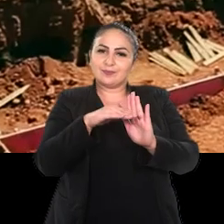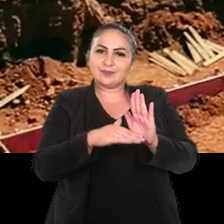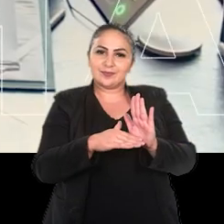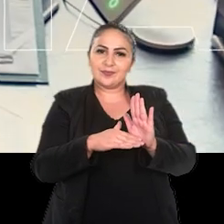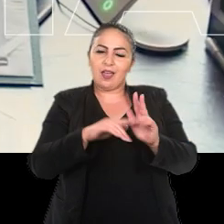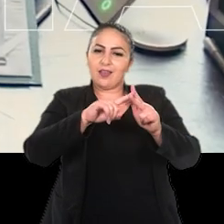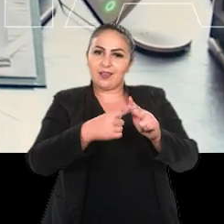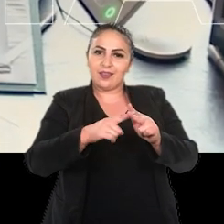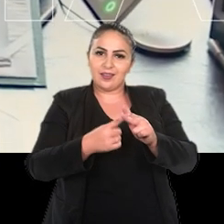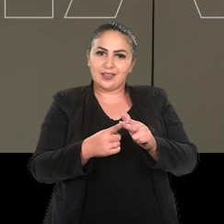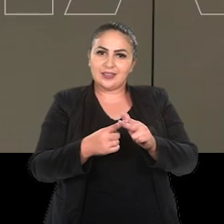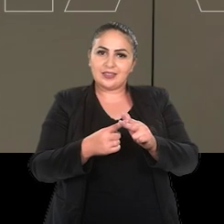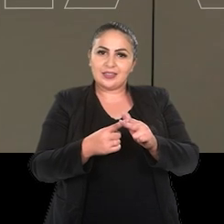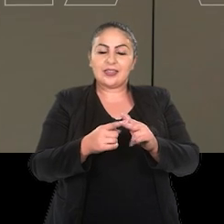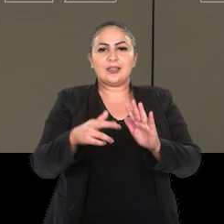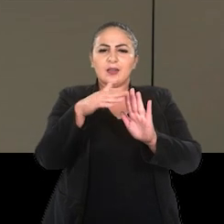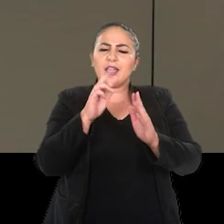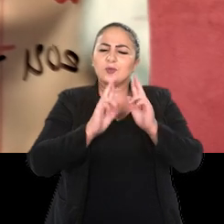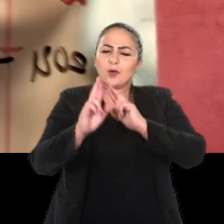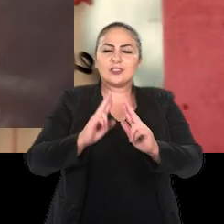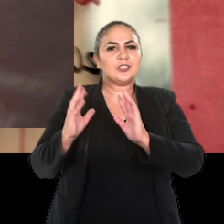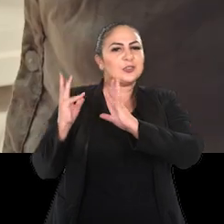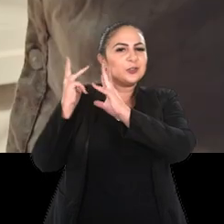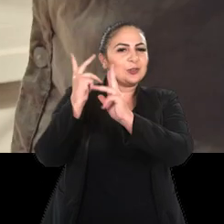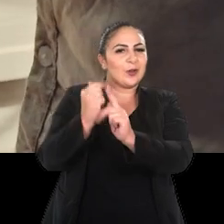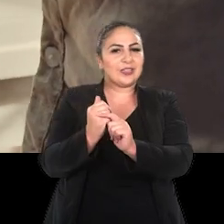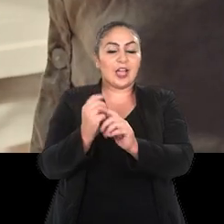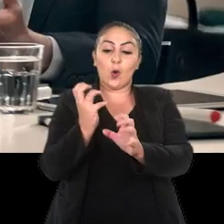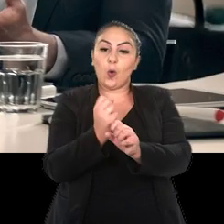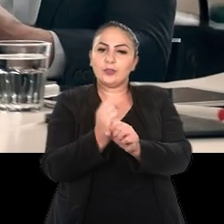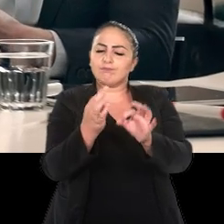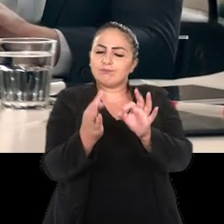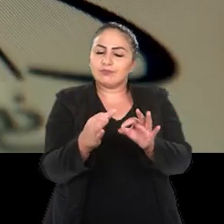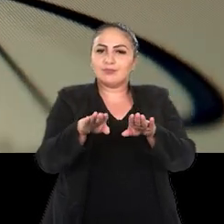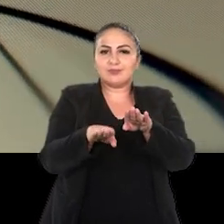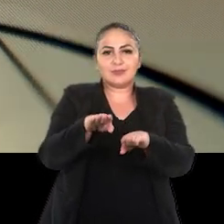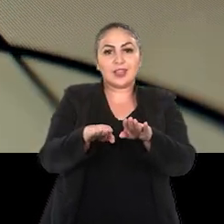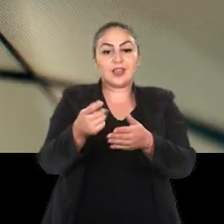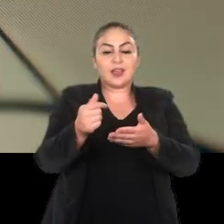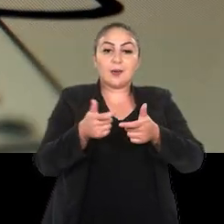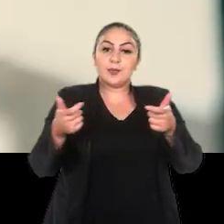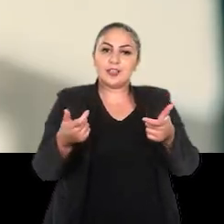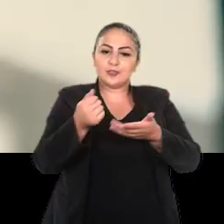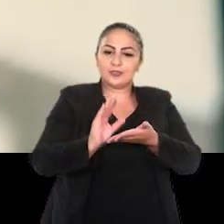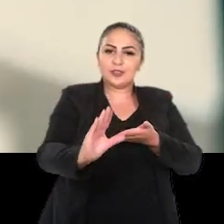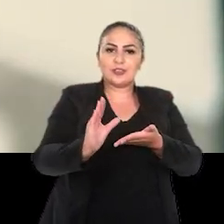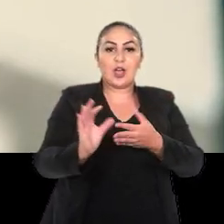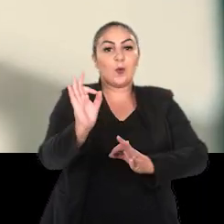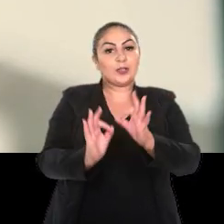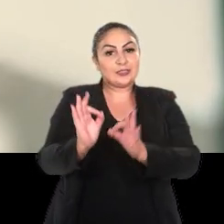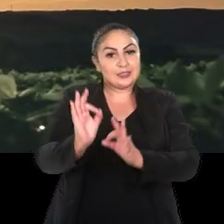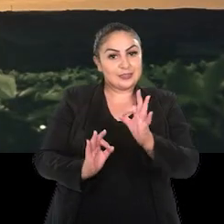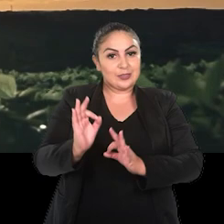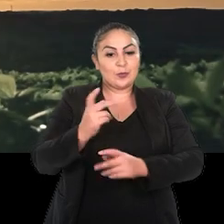reformas e ajuste fiscal com resultados históricos, equilibrando contas e ampliando investimentos. A reorganização